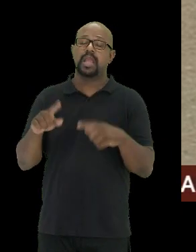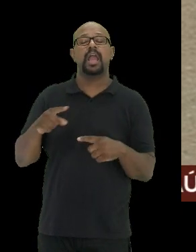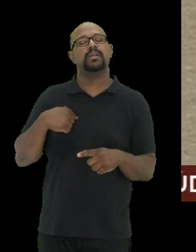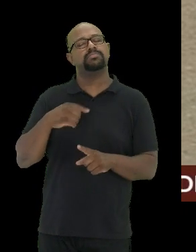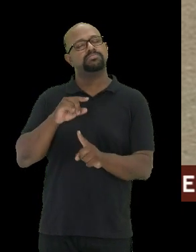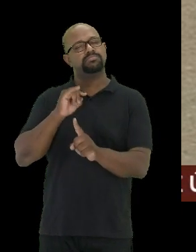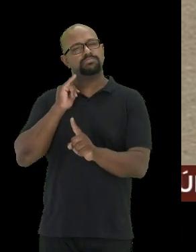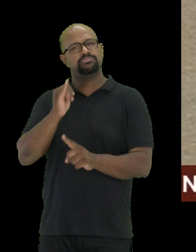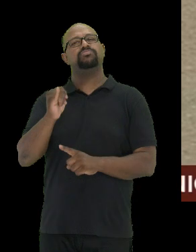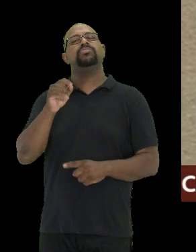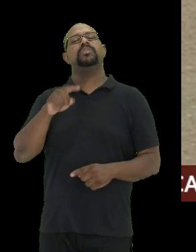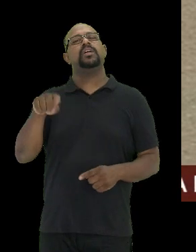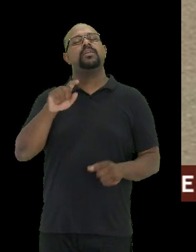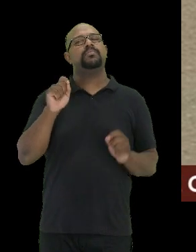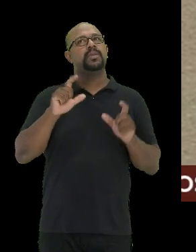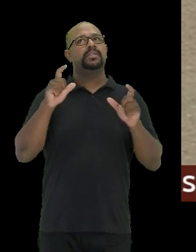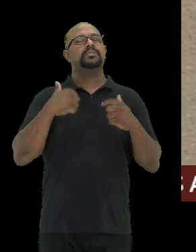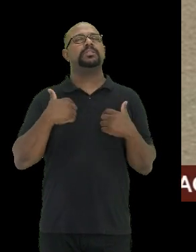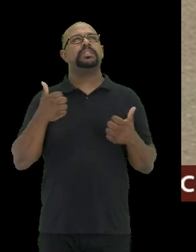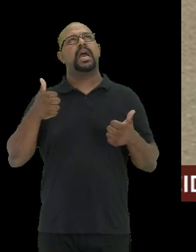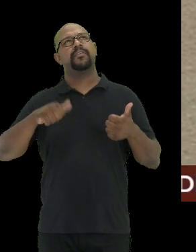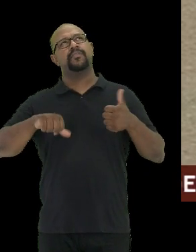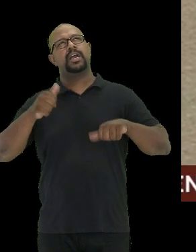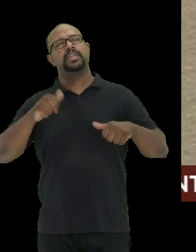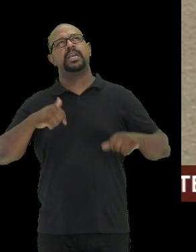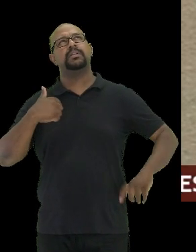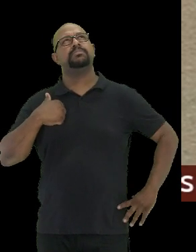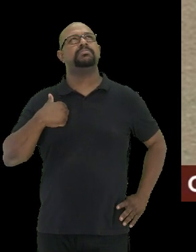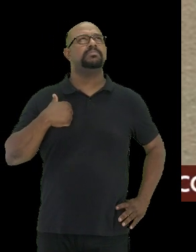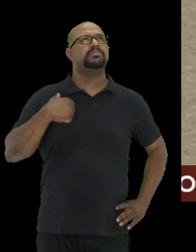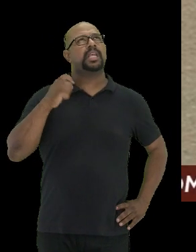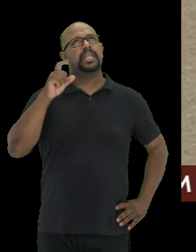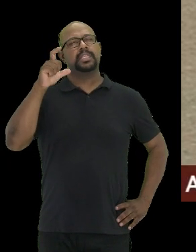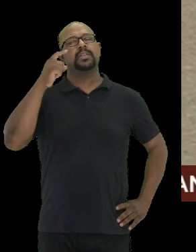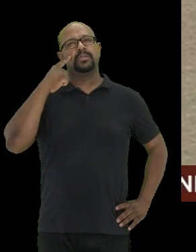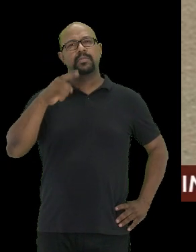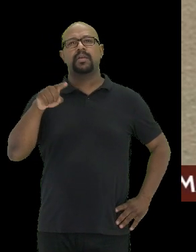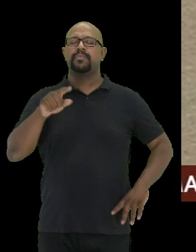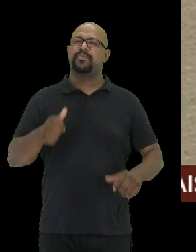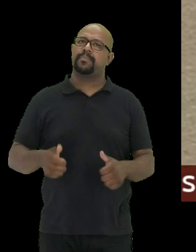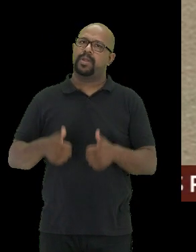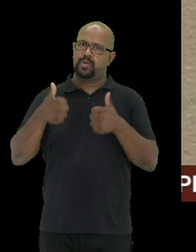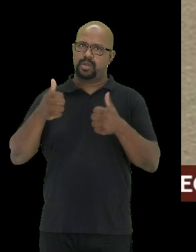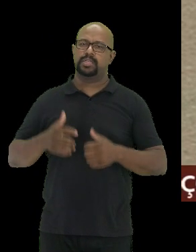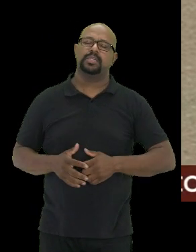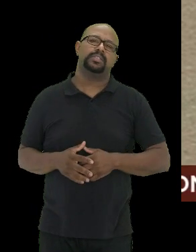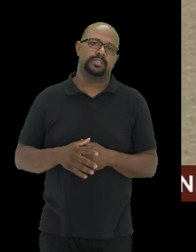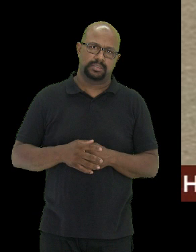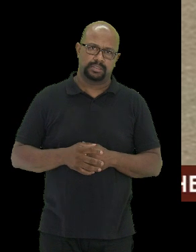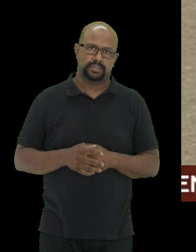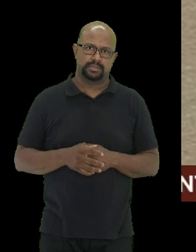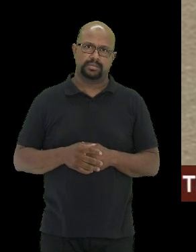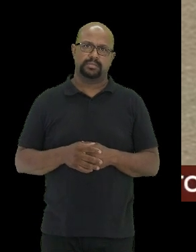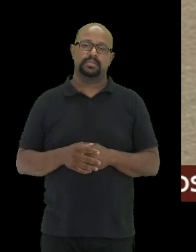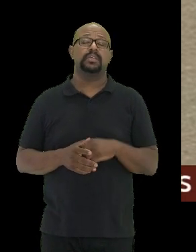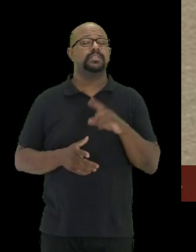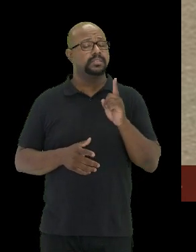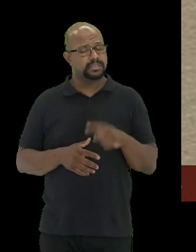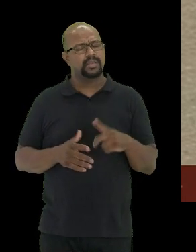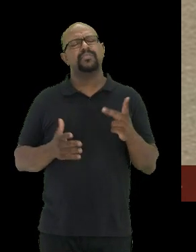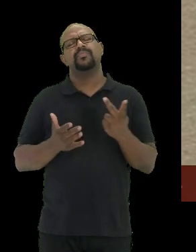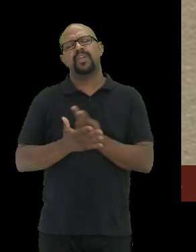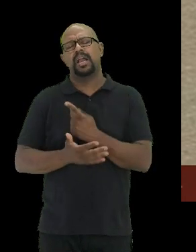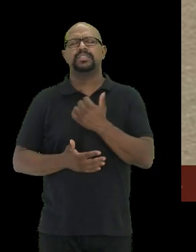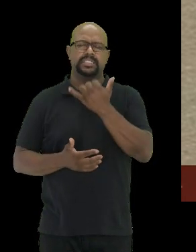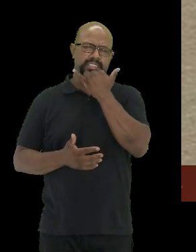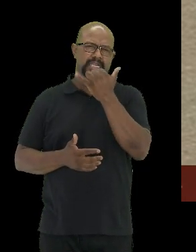do que a precisa avaliar e que a precisa estar atento para prover a violência. São fatos que acidentes